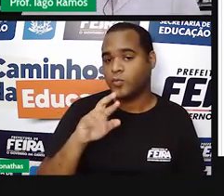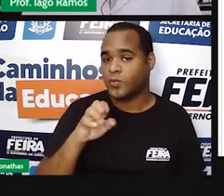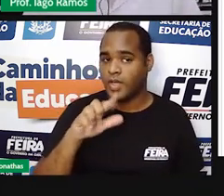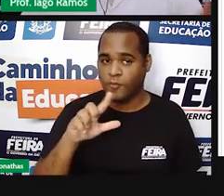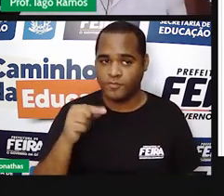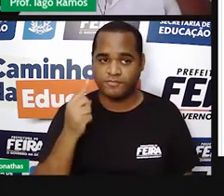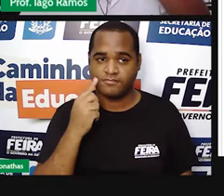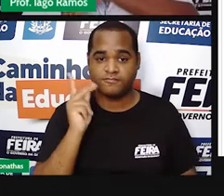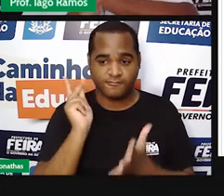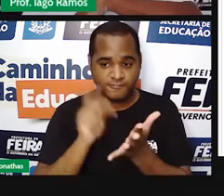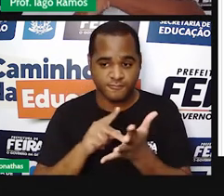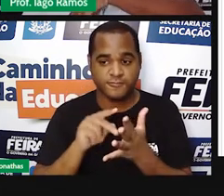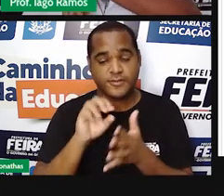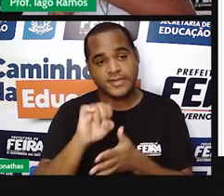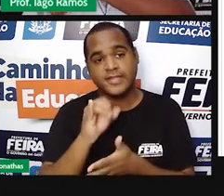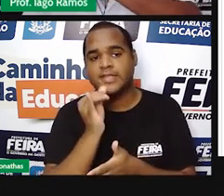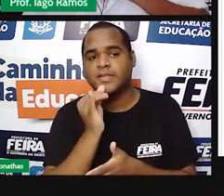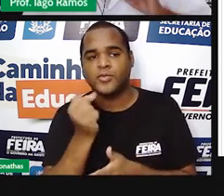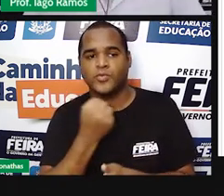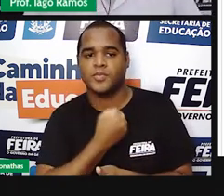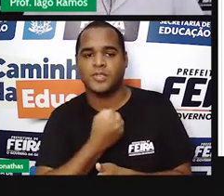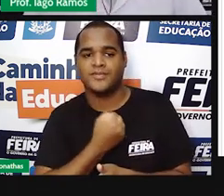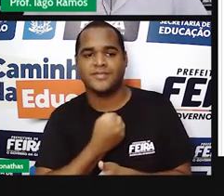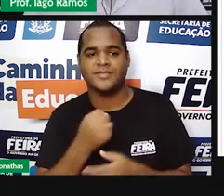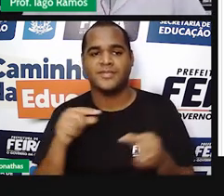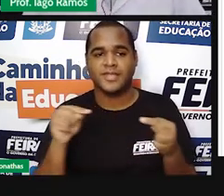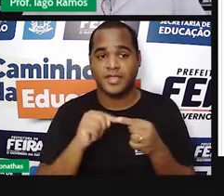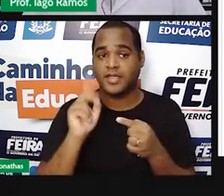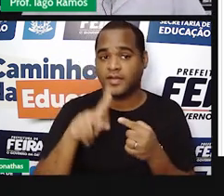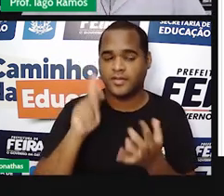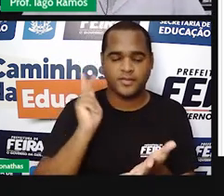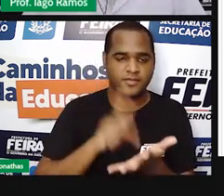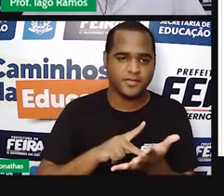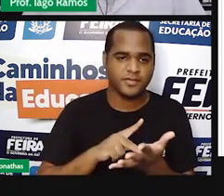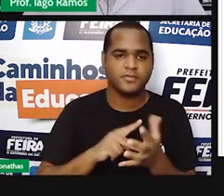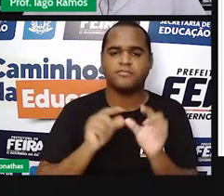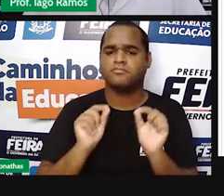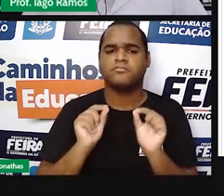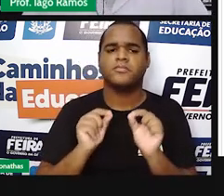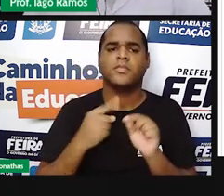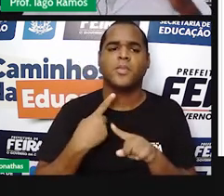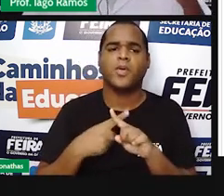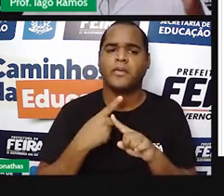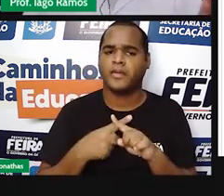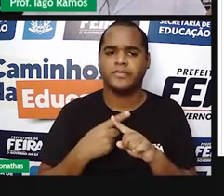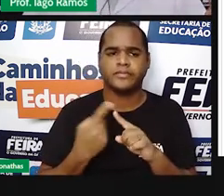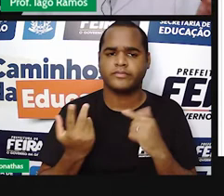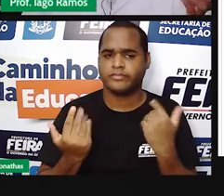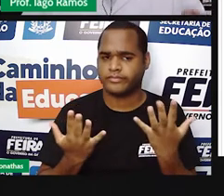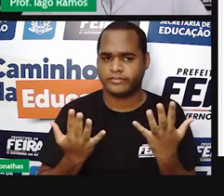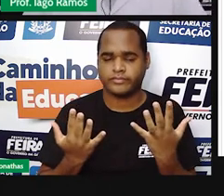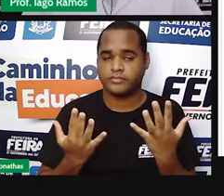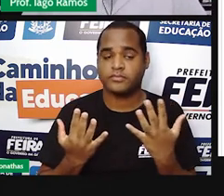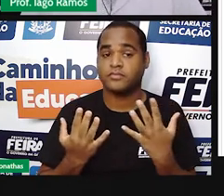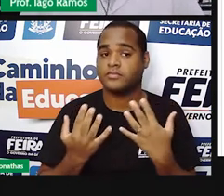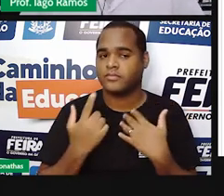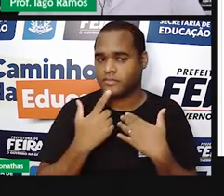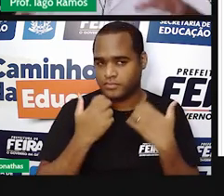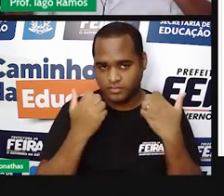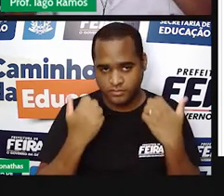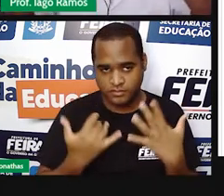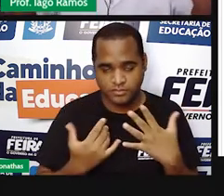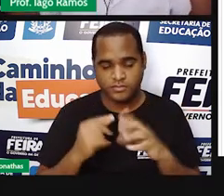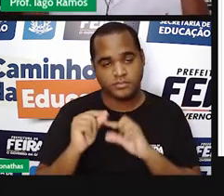natural se aquele número real, ele for natural. porque, como eu disse,